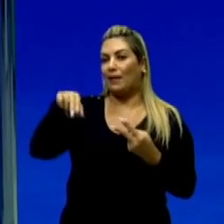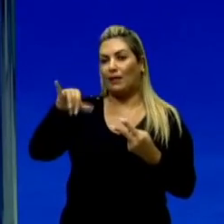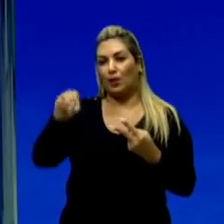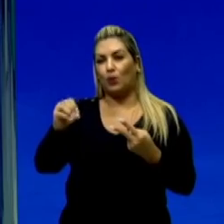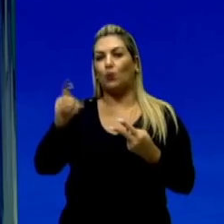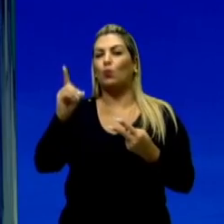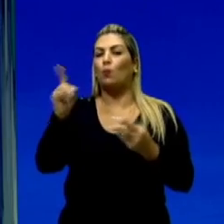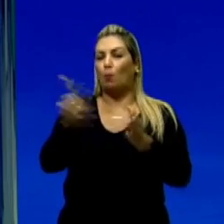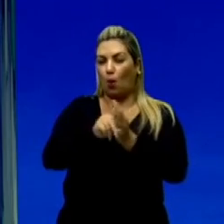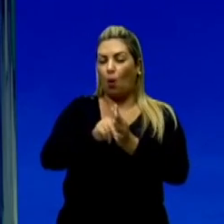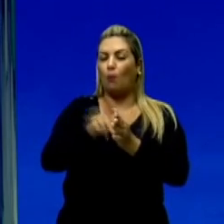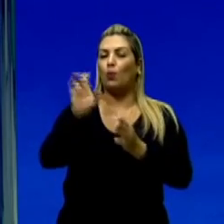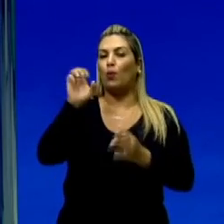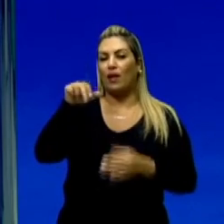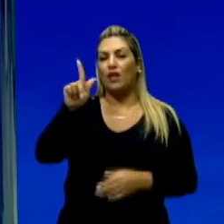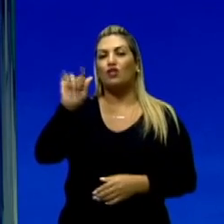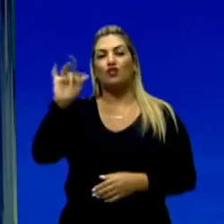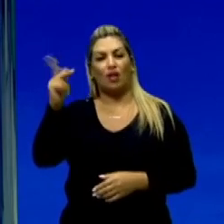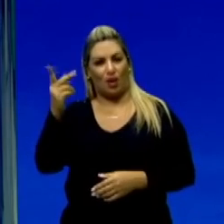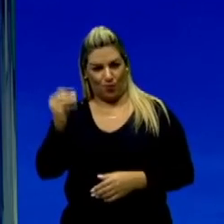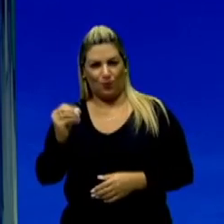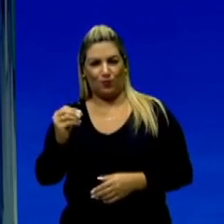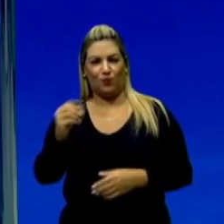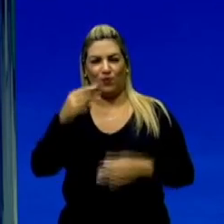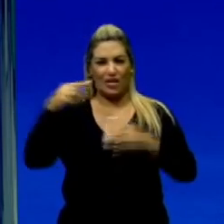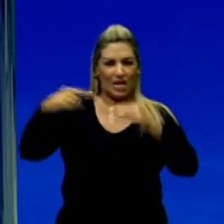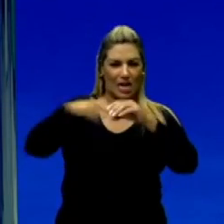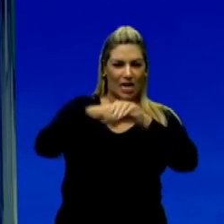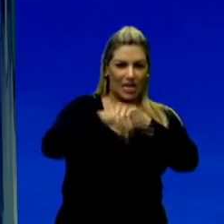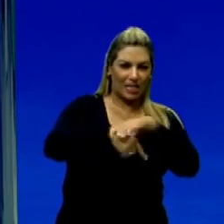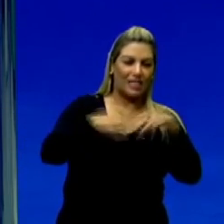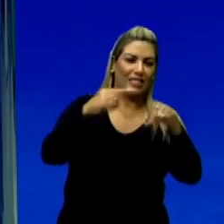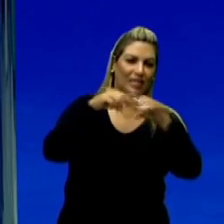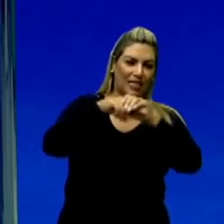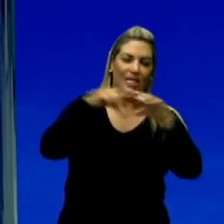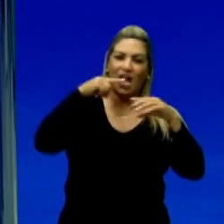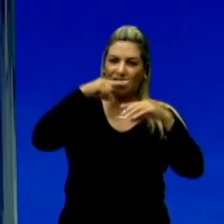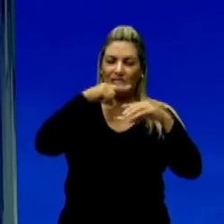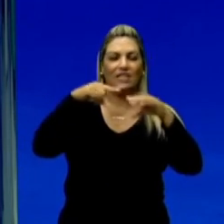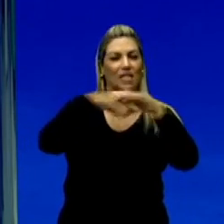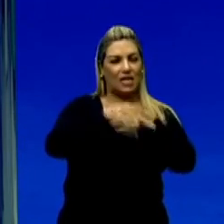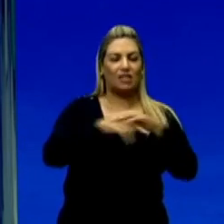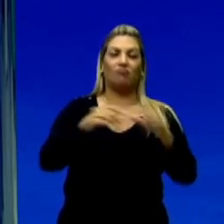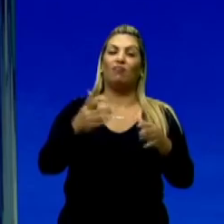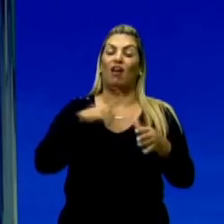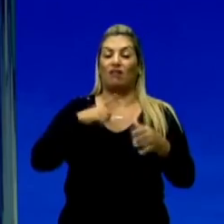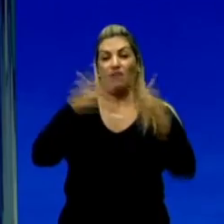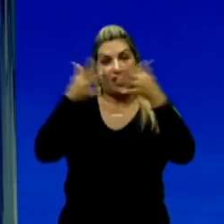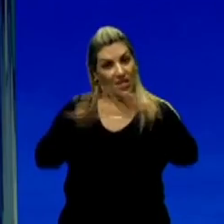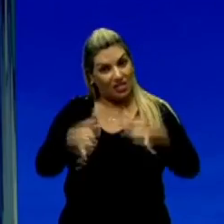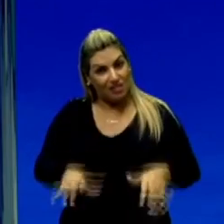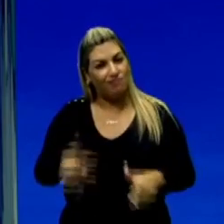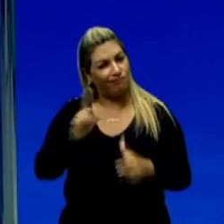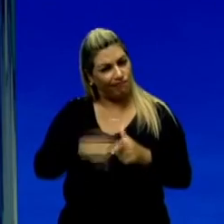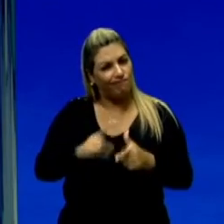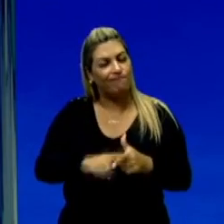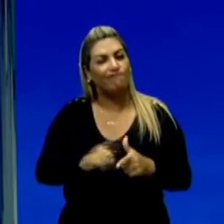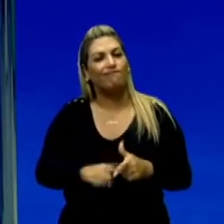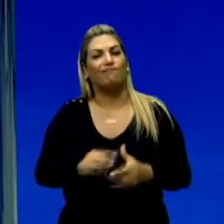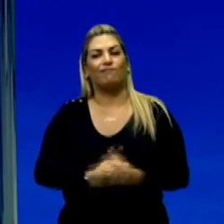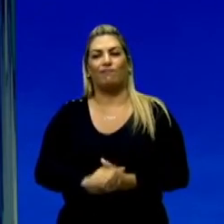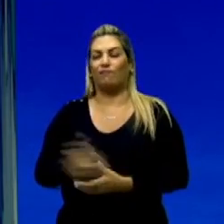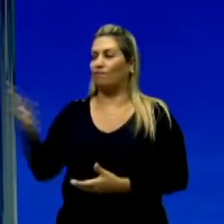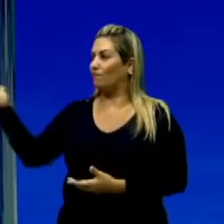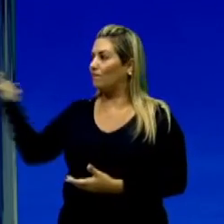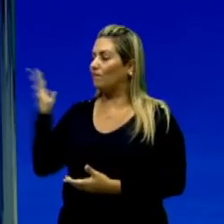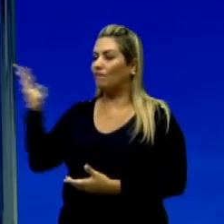desse ciclo da cana-de-açúcar, a falência dos engenhos. Então, o próprio nome aqui, Fogo Morto, a decadência. Depois, nós